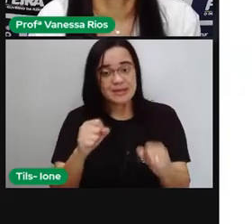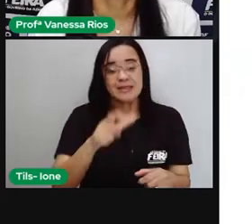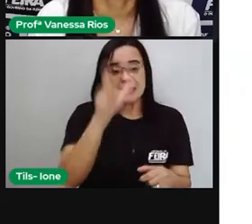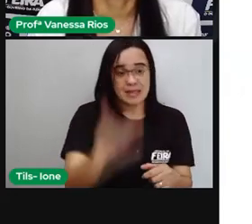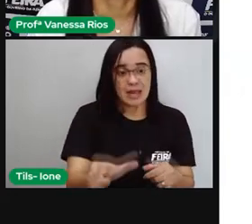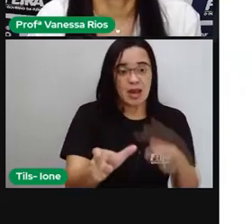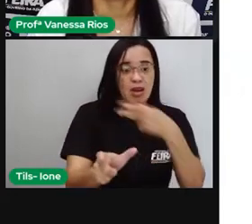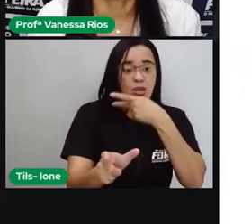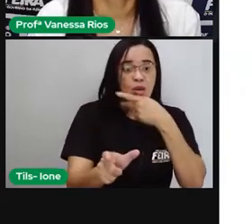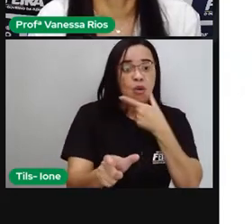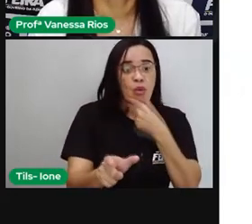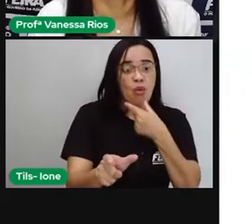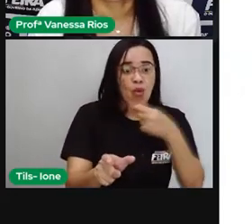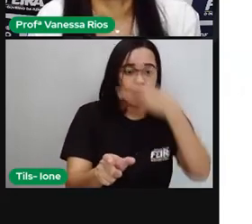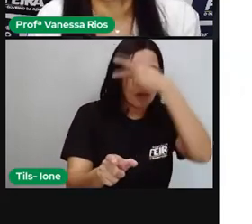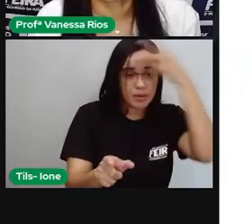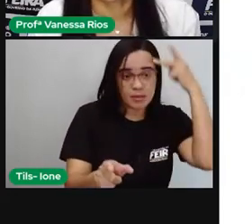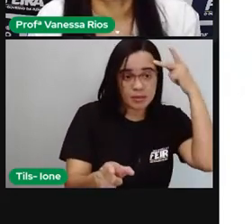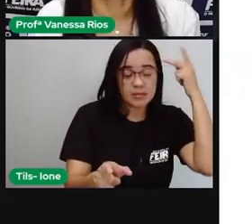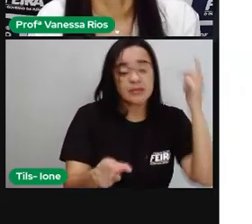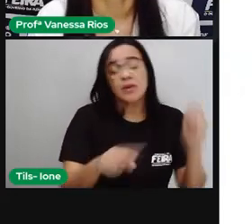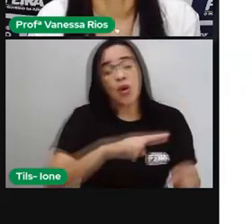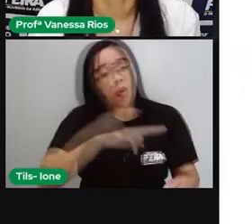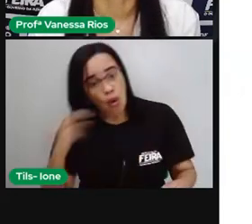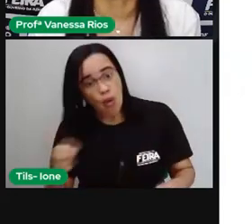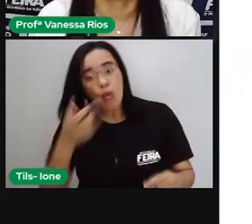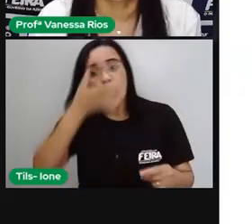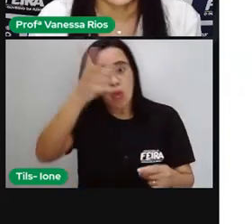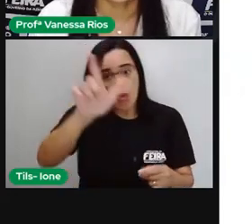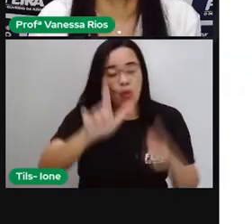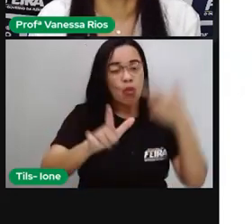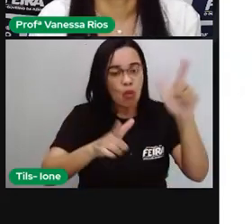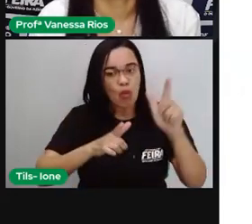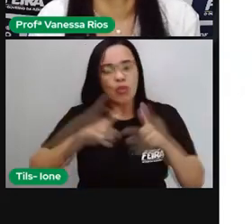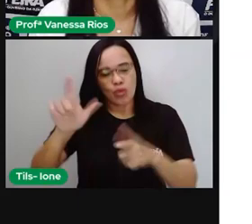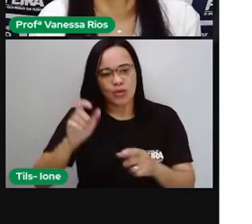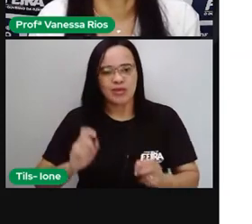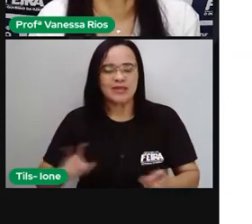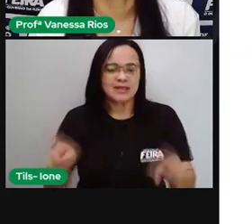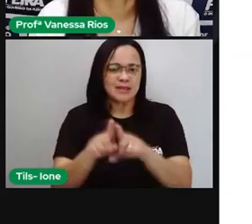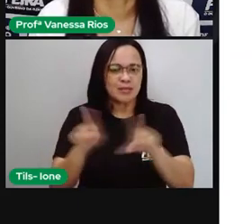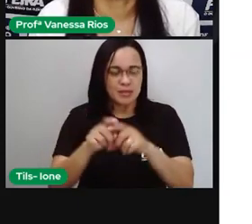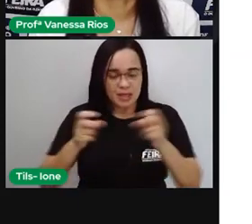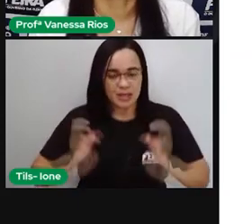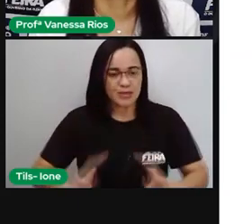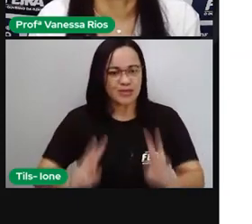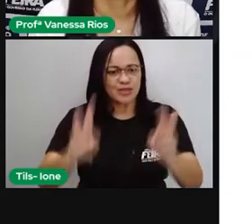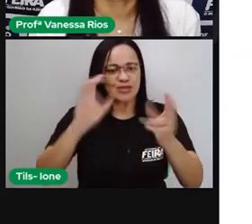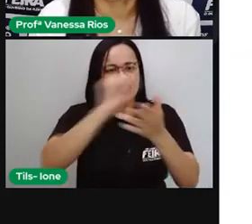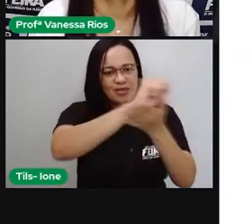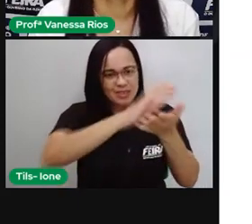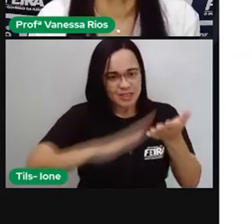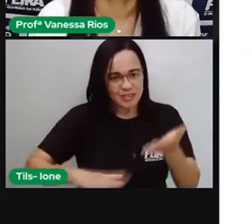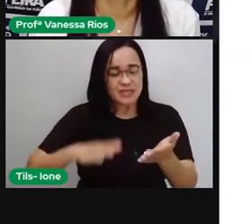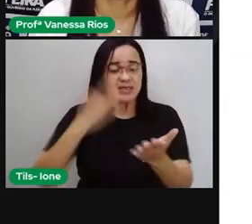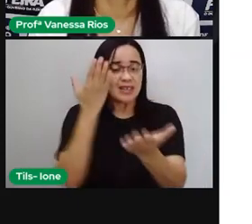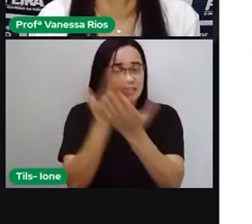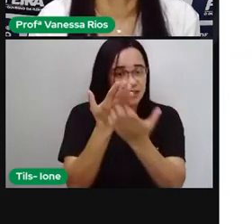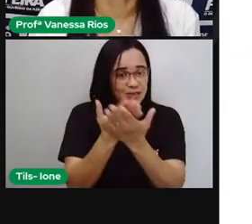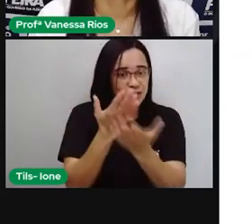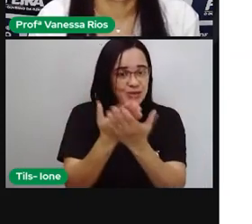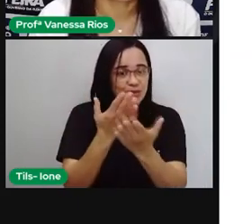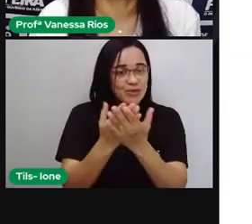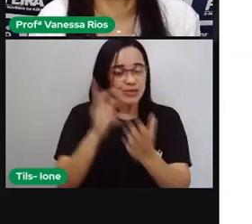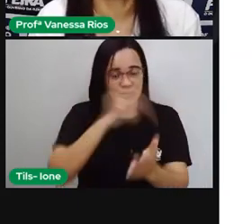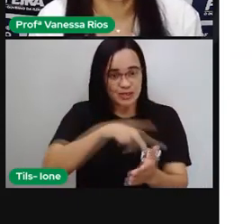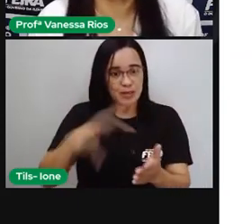e aí continuar com seus estudos com as atividades que a sua próxima professor preparou e a gente se encontra aí